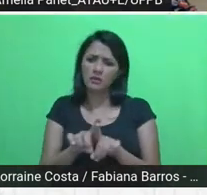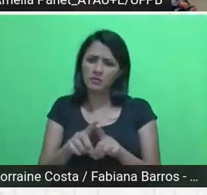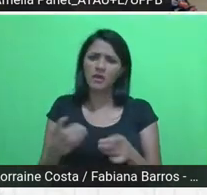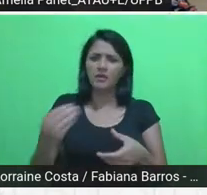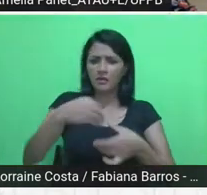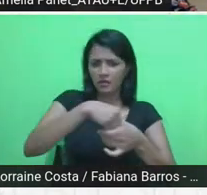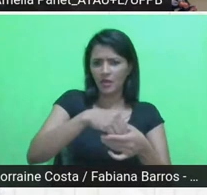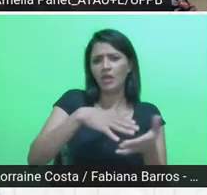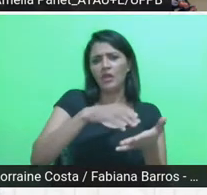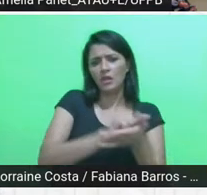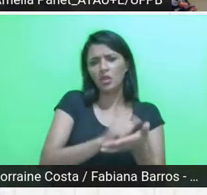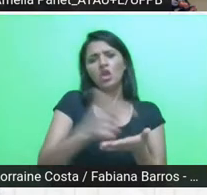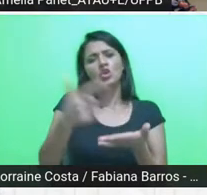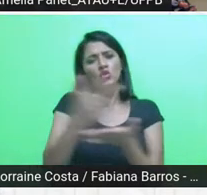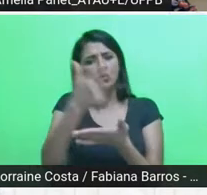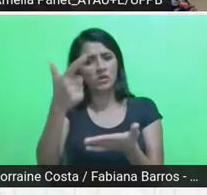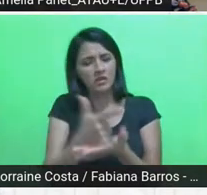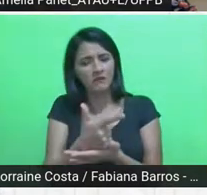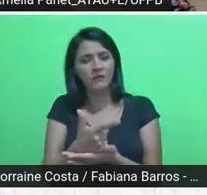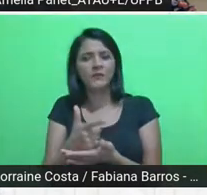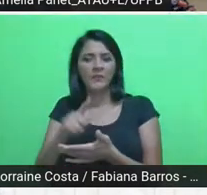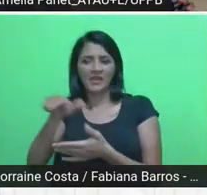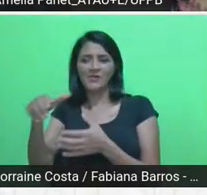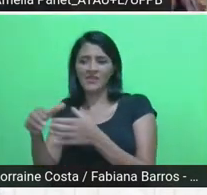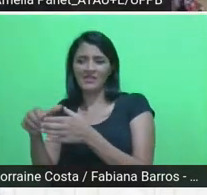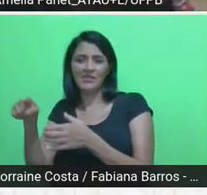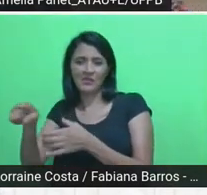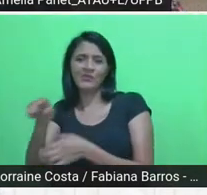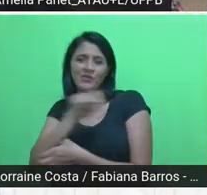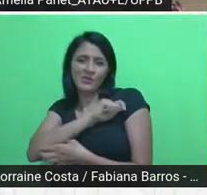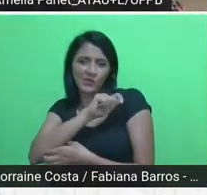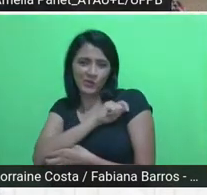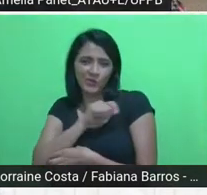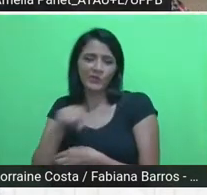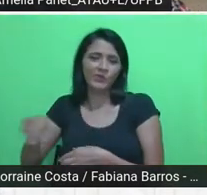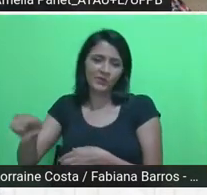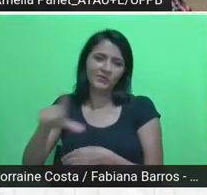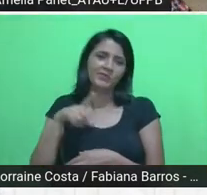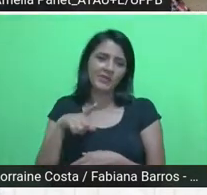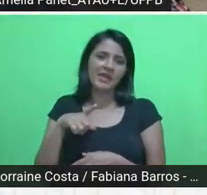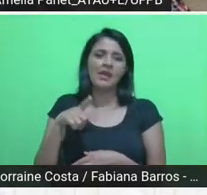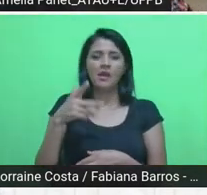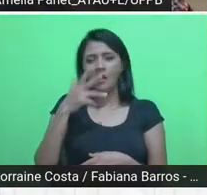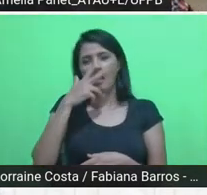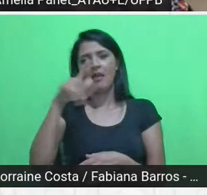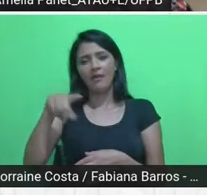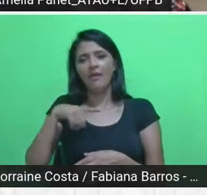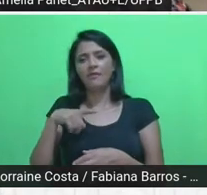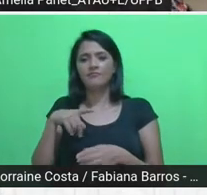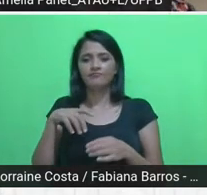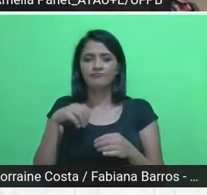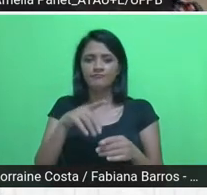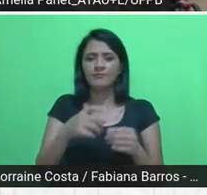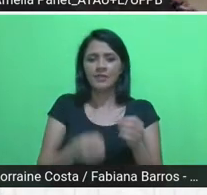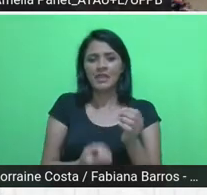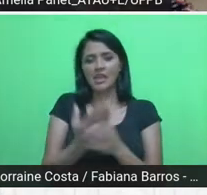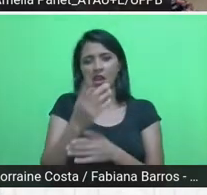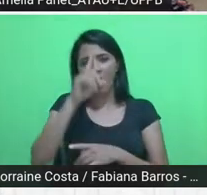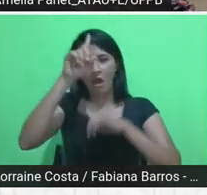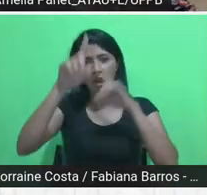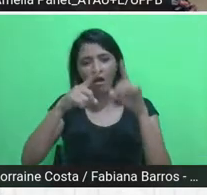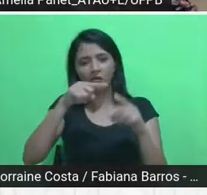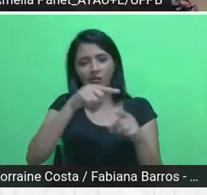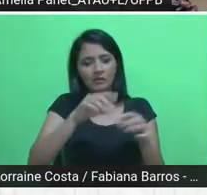parte desse grupo de alunos como mentores dessas políticas públicas também.